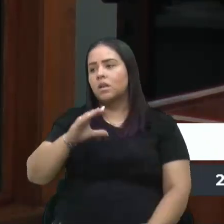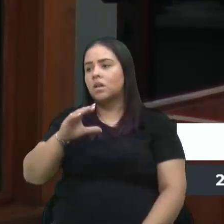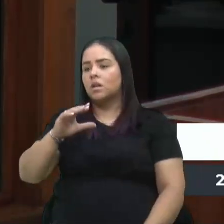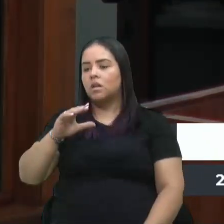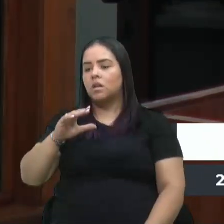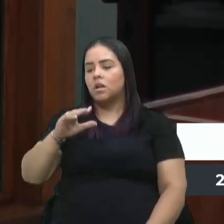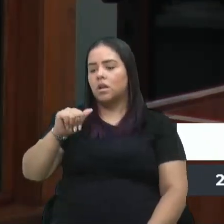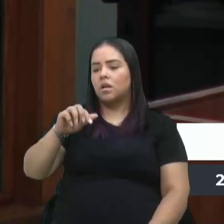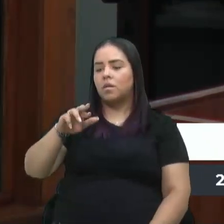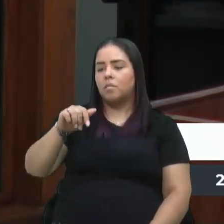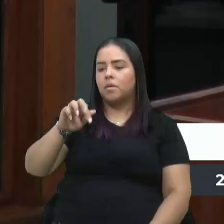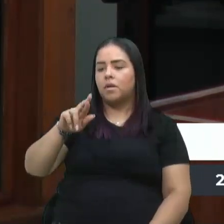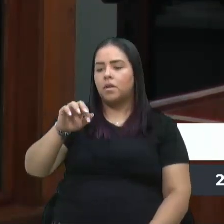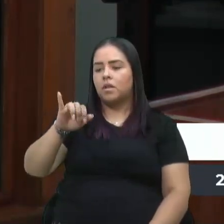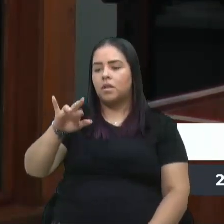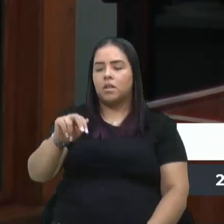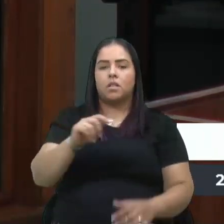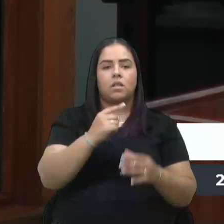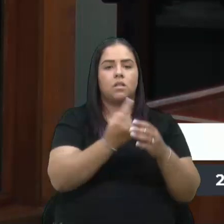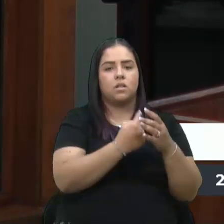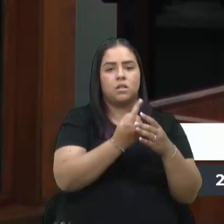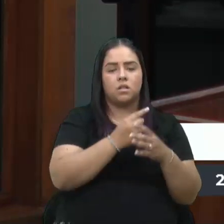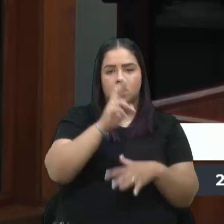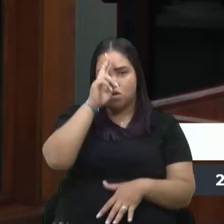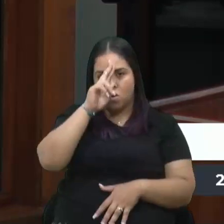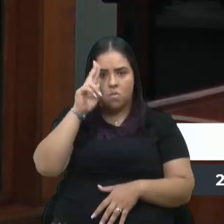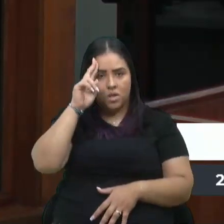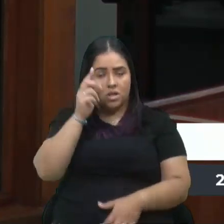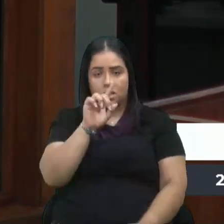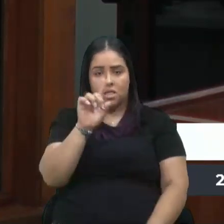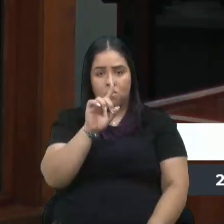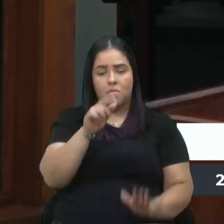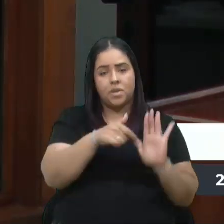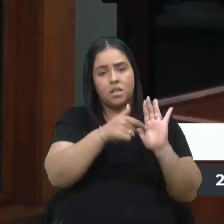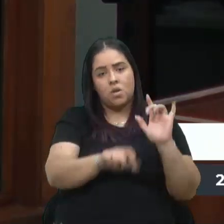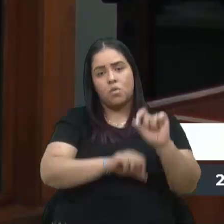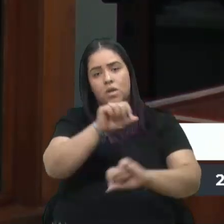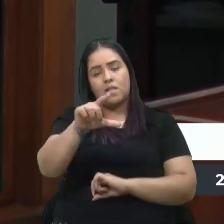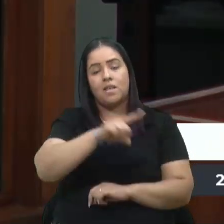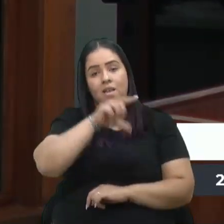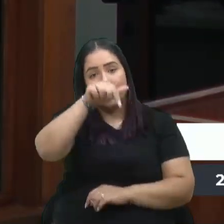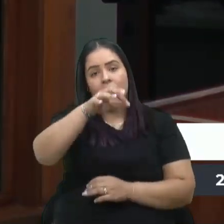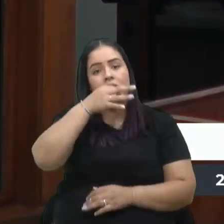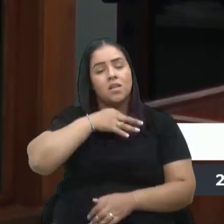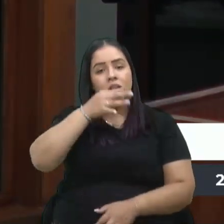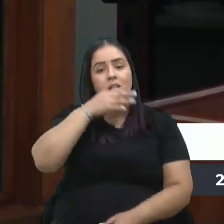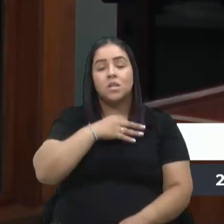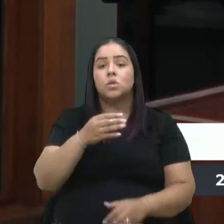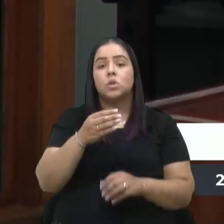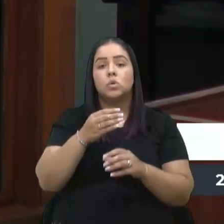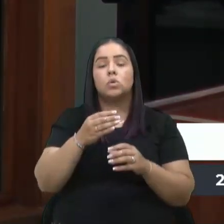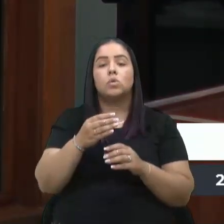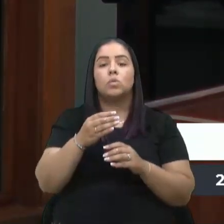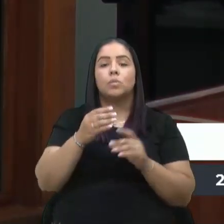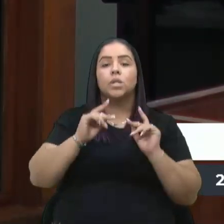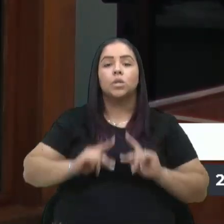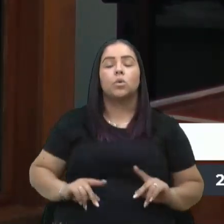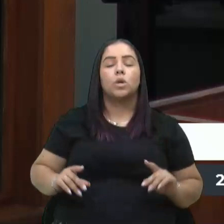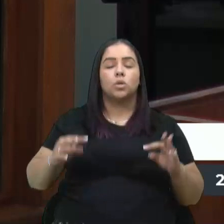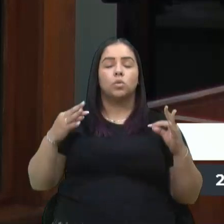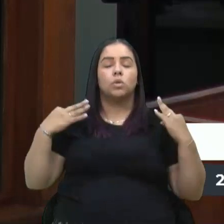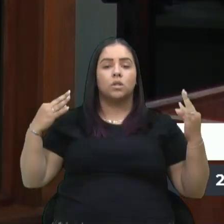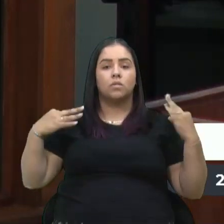taxistas, os motoristas de Uber, e não apresentarmos para ele o que nós temos em Caxias do Sul, o turista vai entrar via